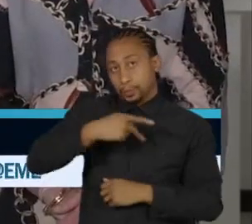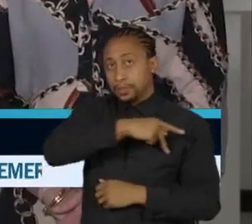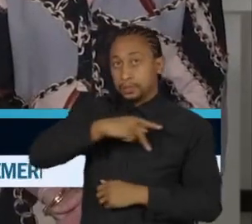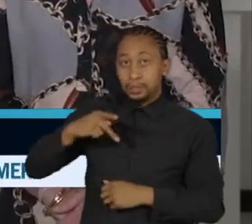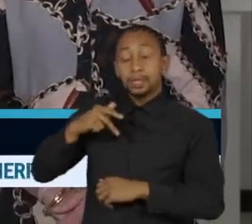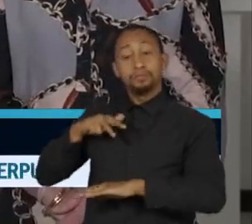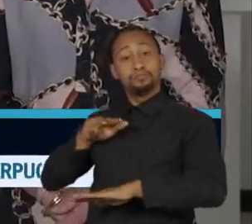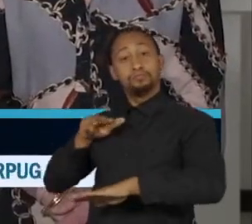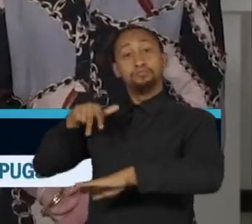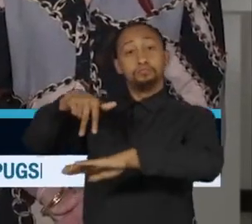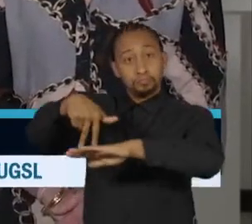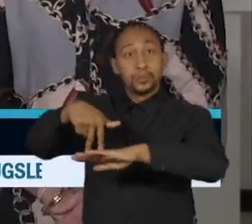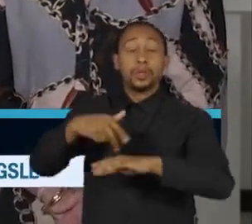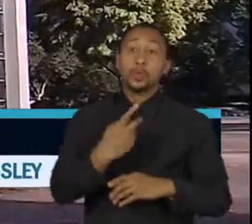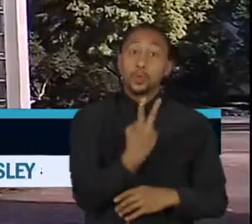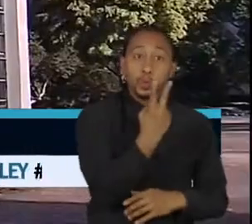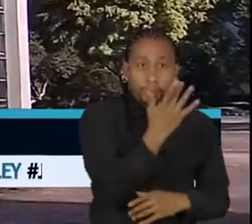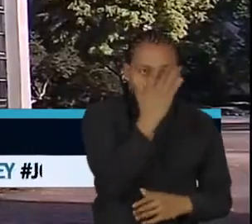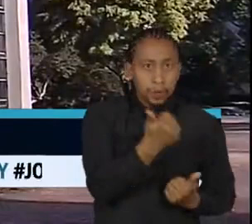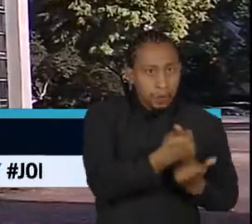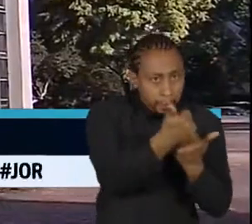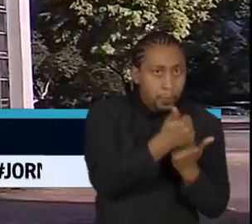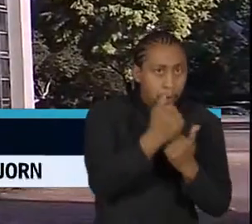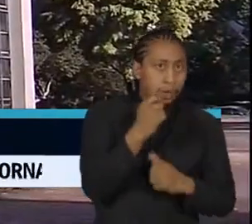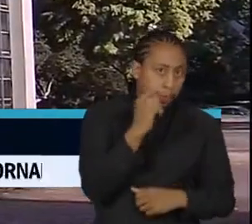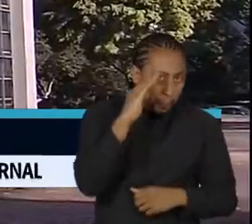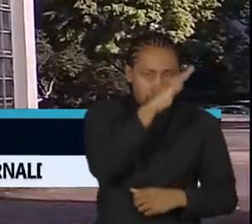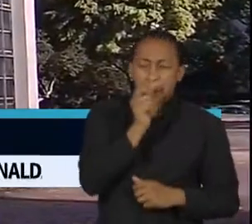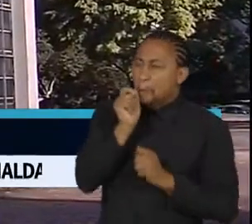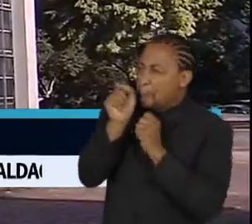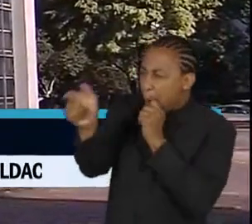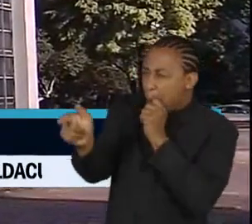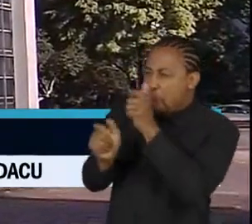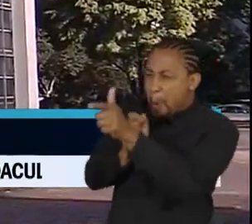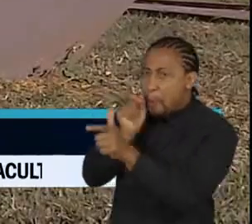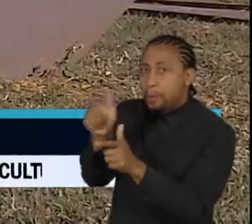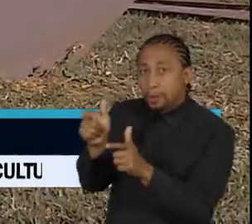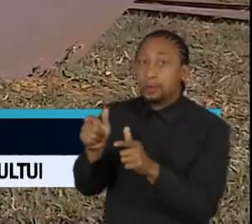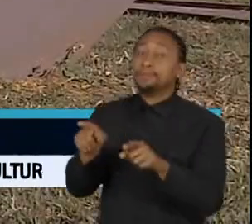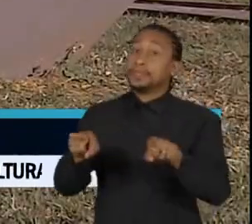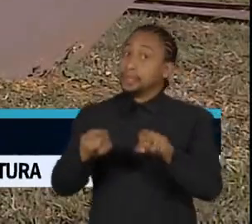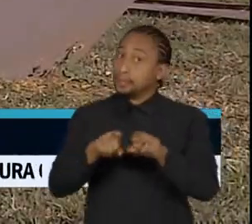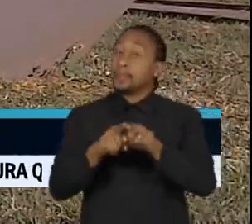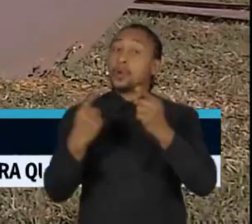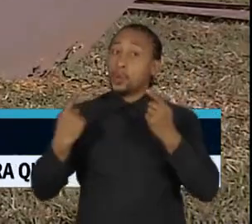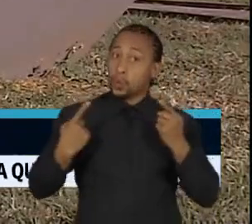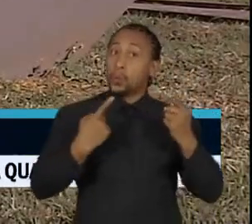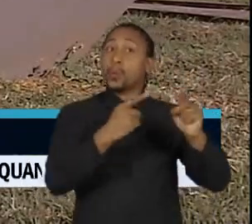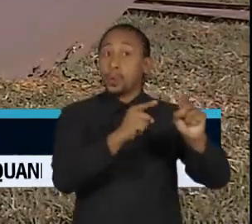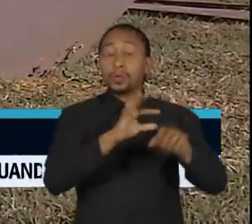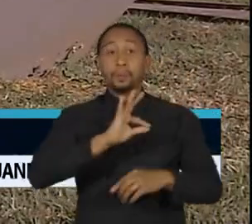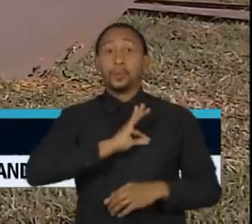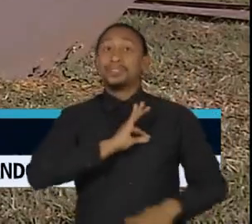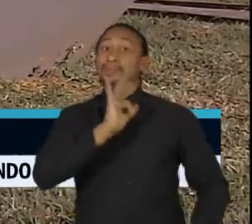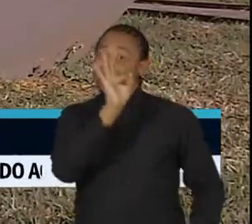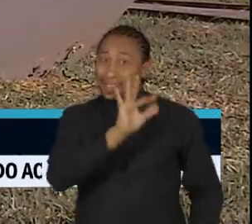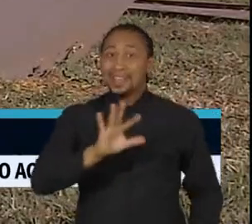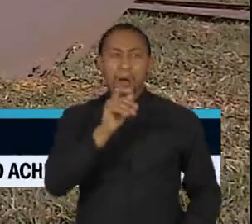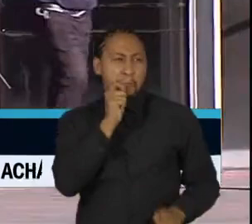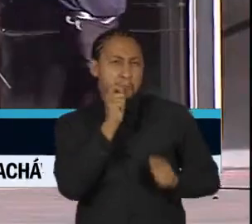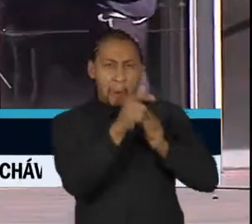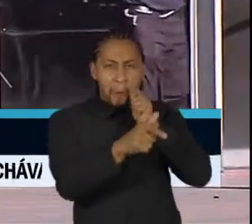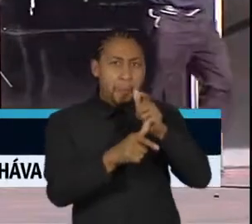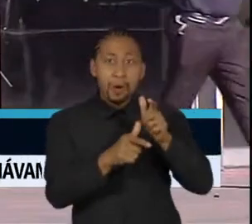verbalmente por dois bolsonaristas. Os eleitores de Jair Bolsonaro ainda ofenderam agentes da Polícia Federal que foram xingados de